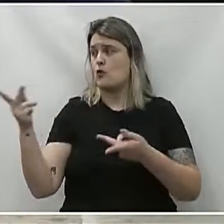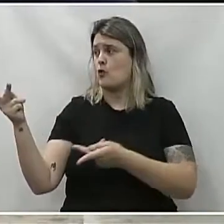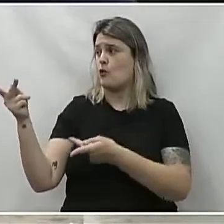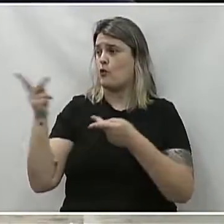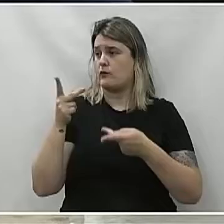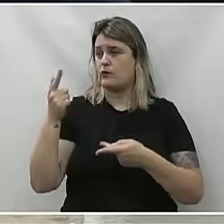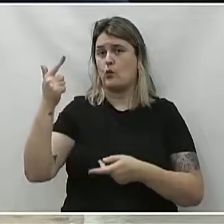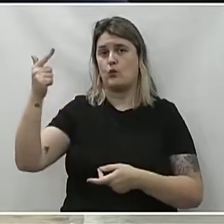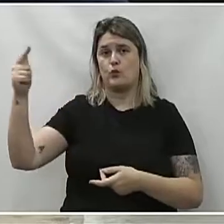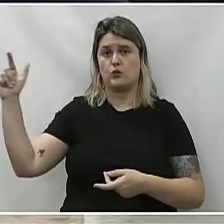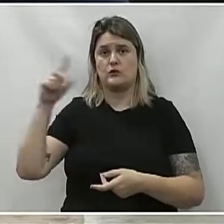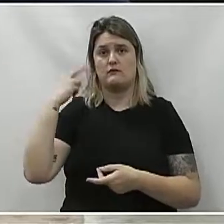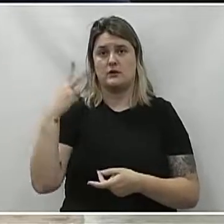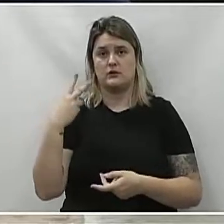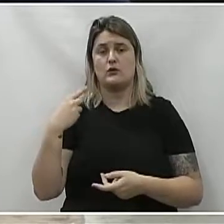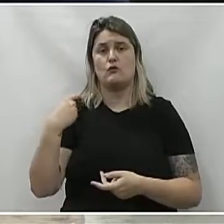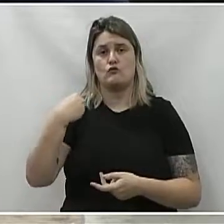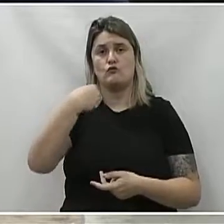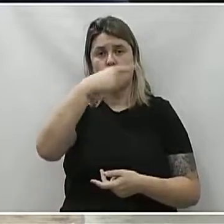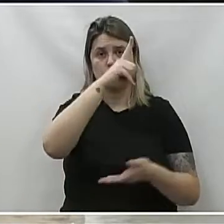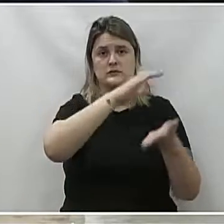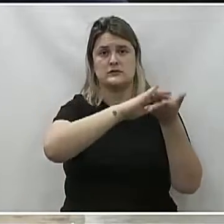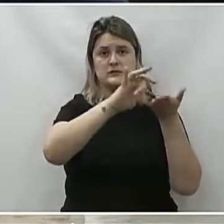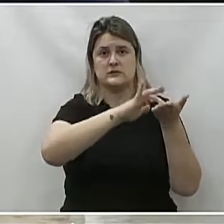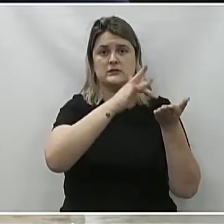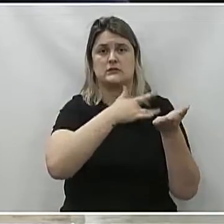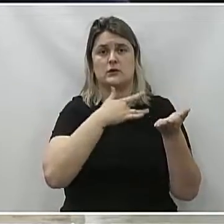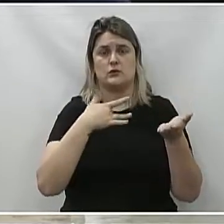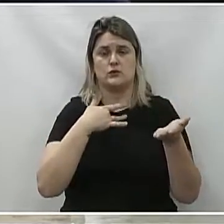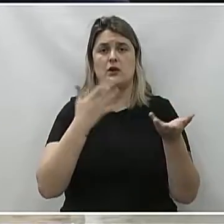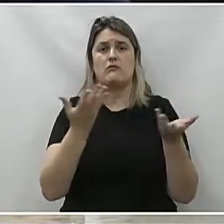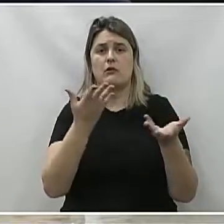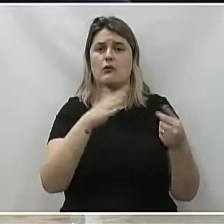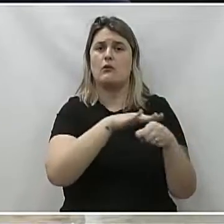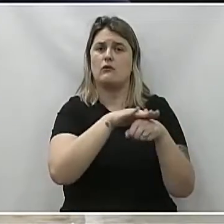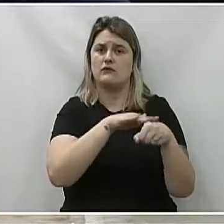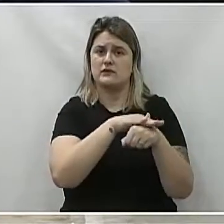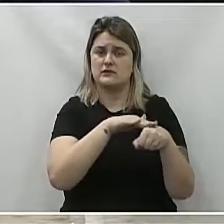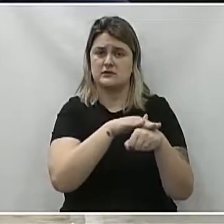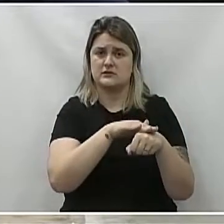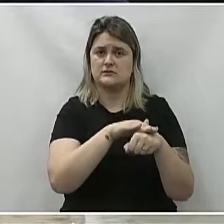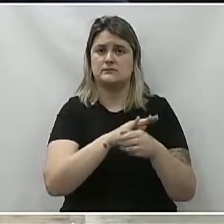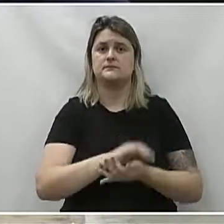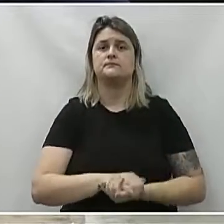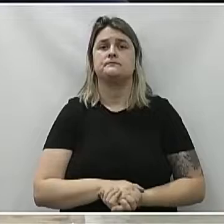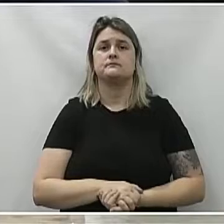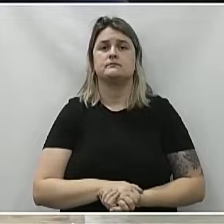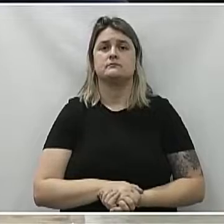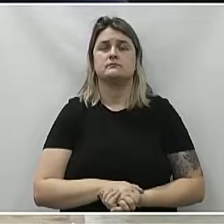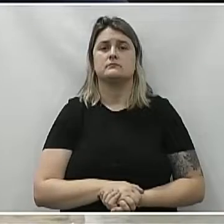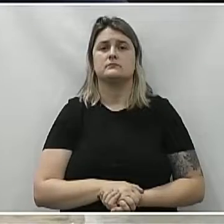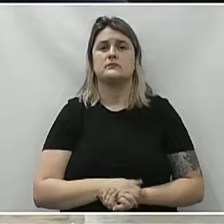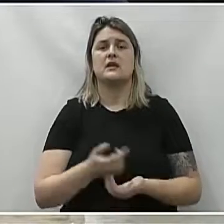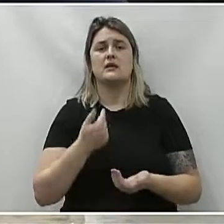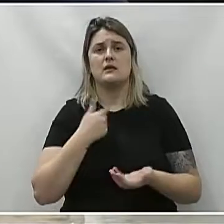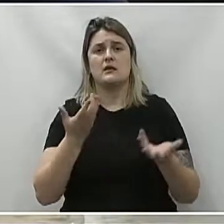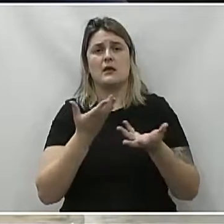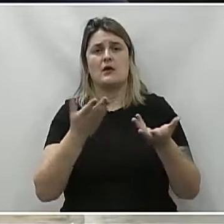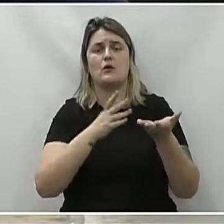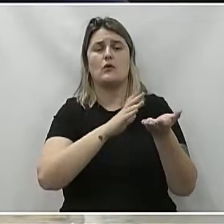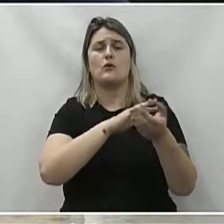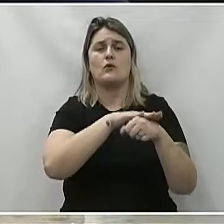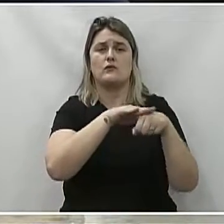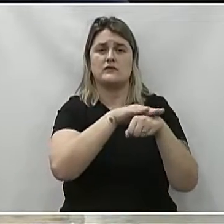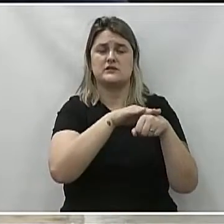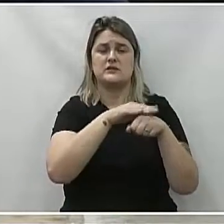aos nobres vereadores de ir em conta do secretário de saúde, conversar e, automaticamente, ir conversar também com o